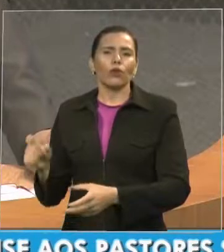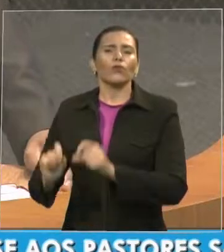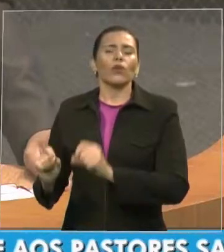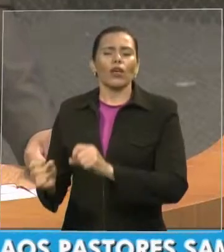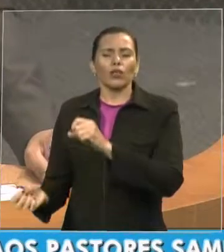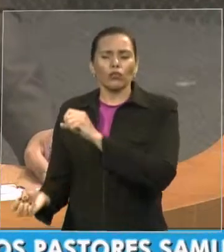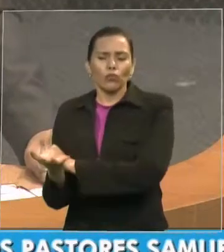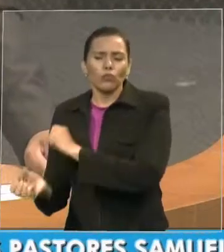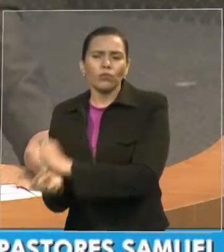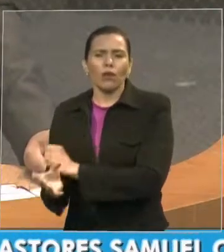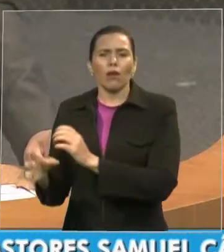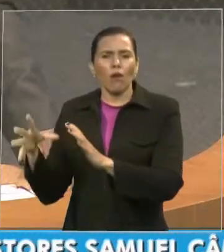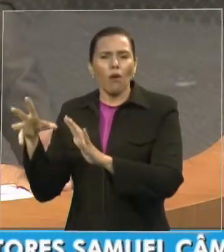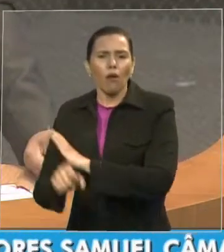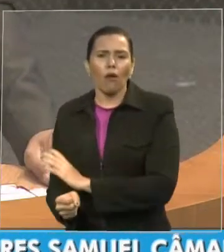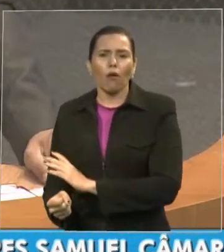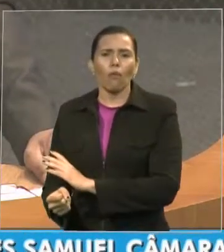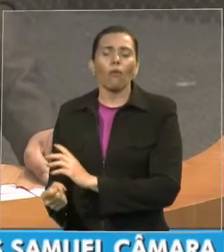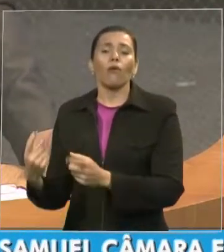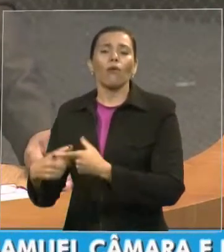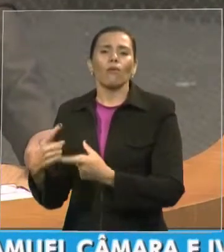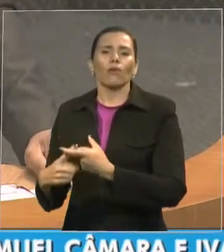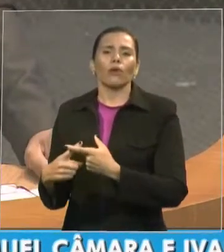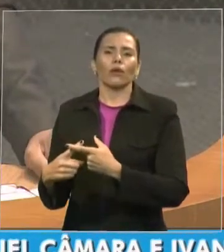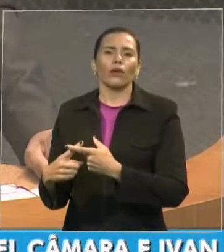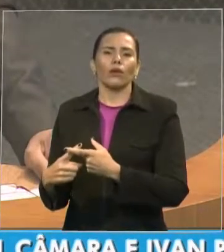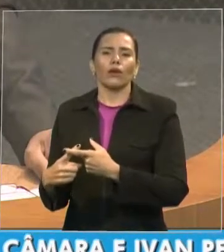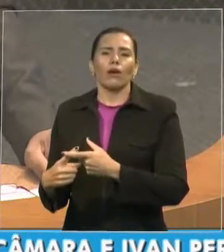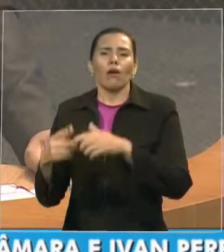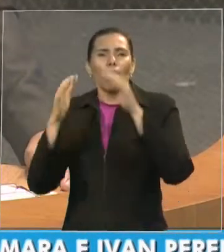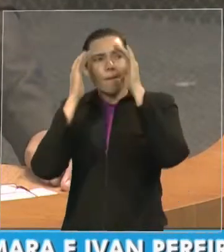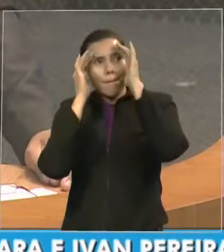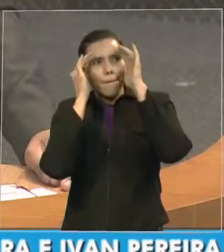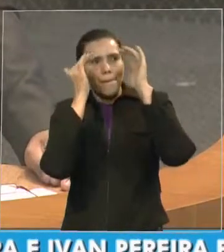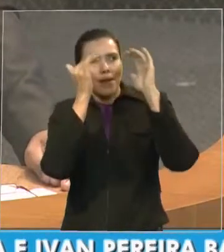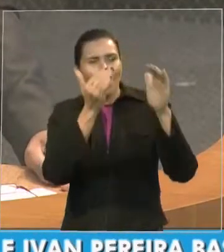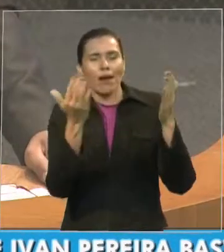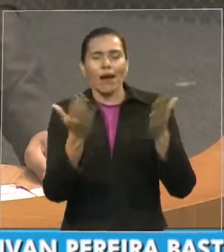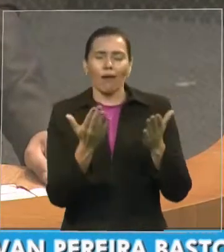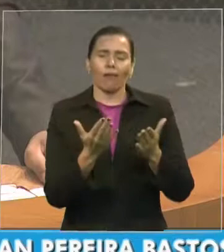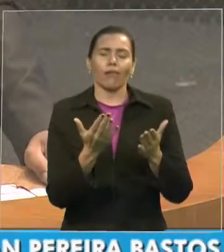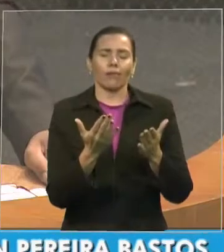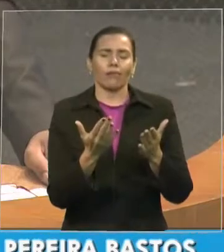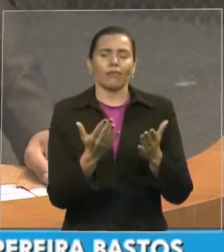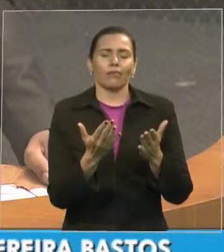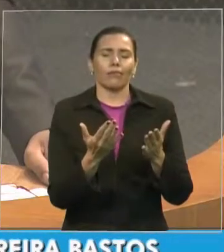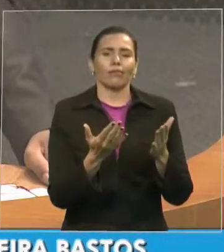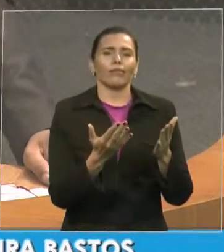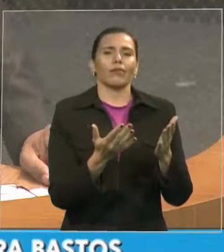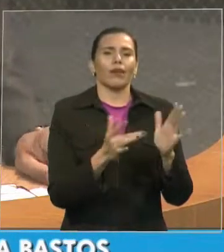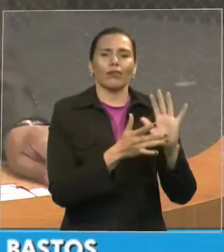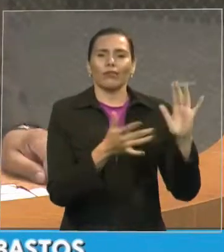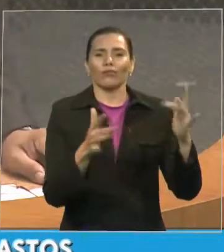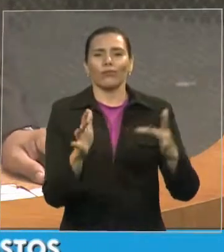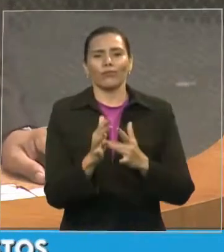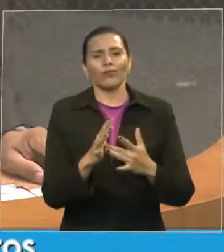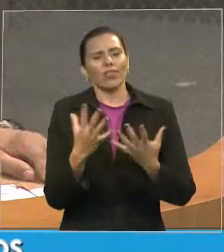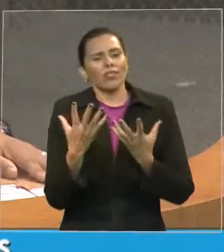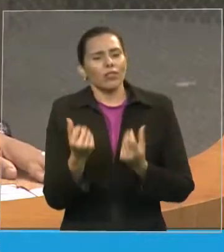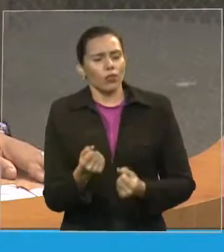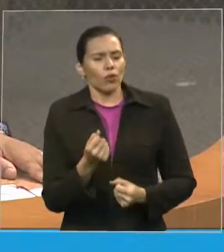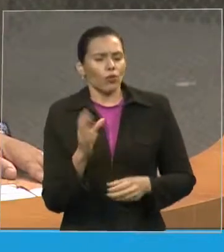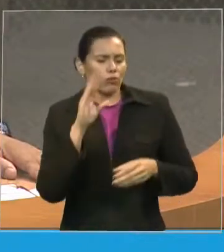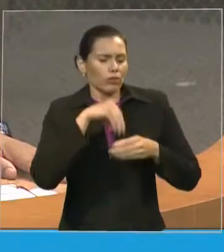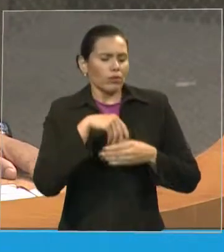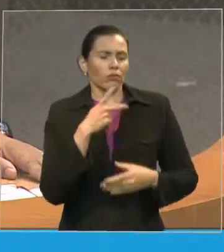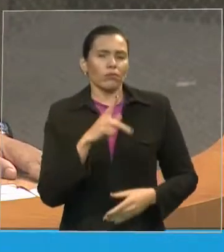Reconhecendo o Senhor Jesus como o Salvador da nossa alma. Da sua alma. E hoje estão esses homens e mulheres aqui no